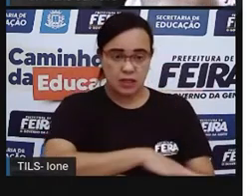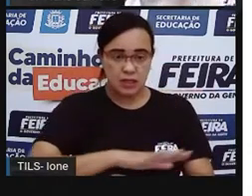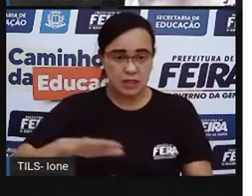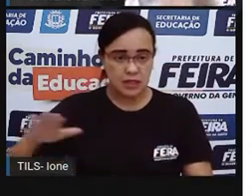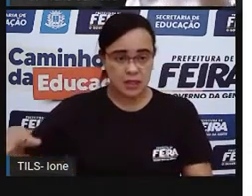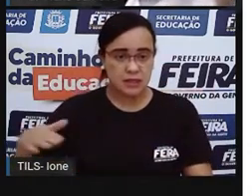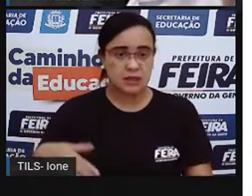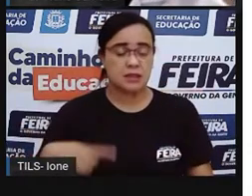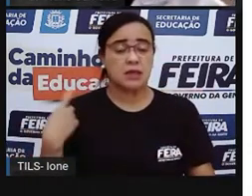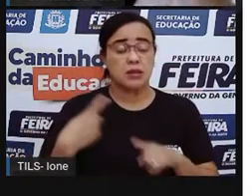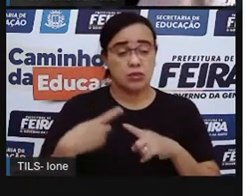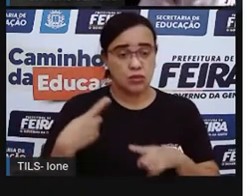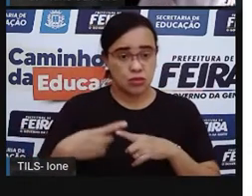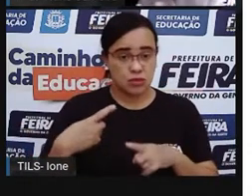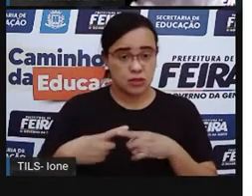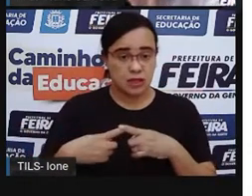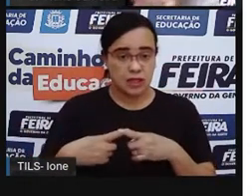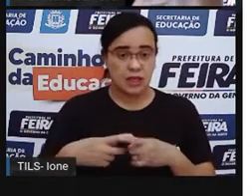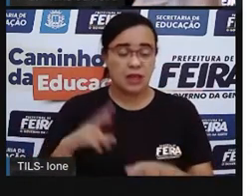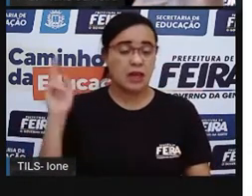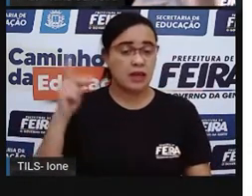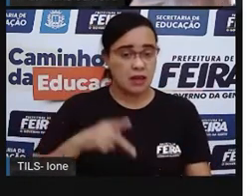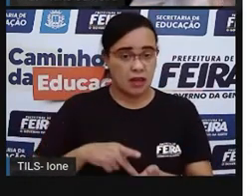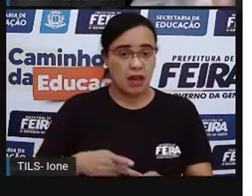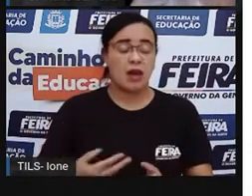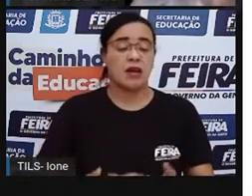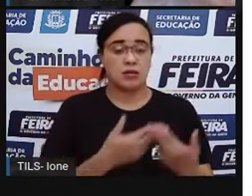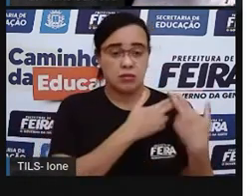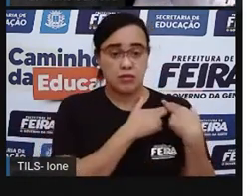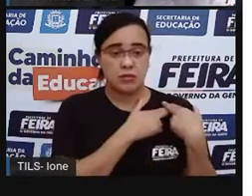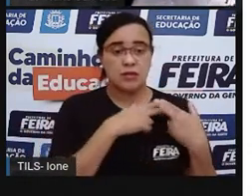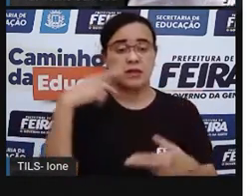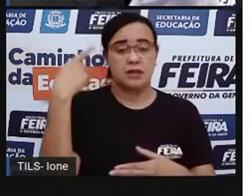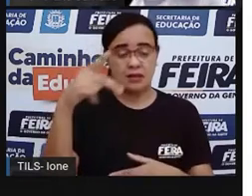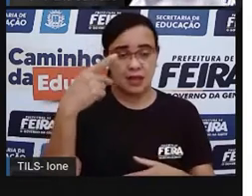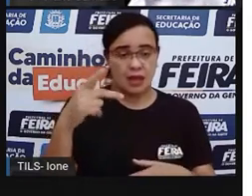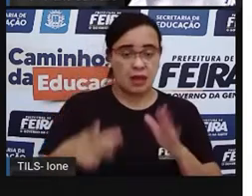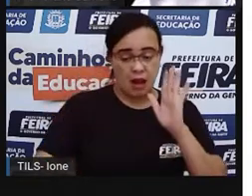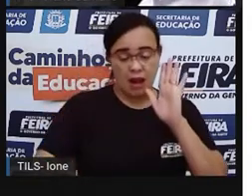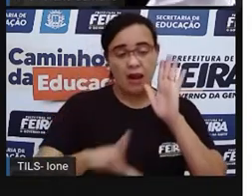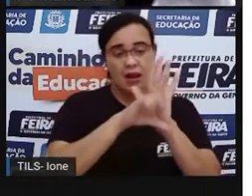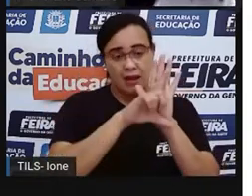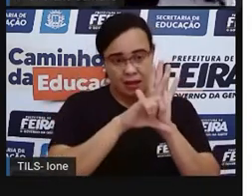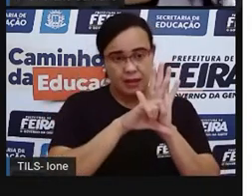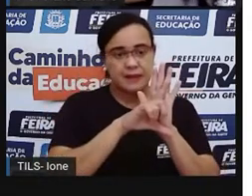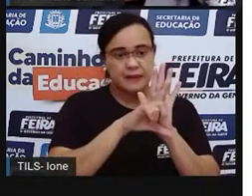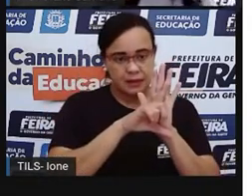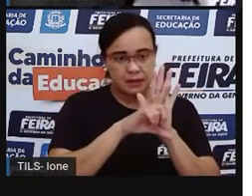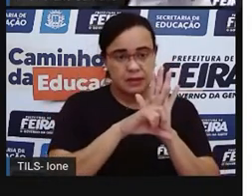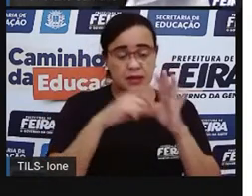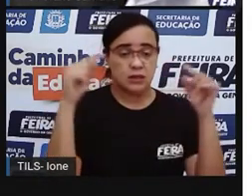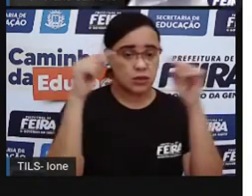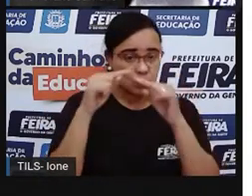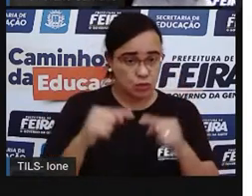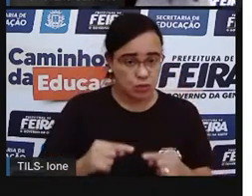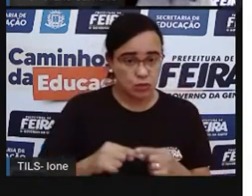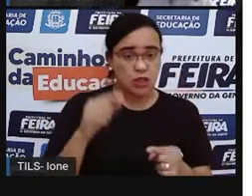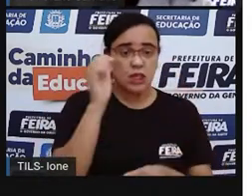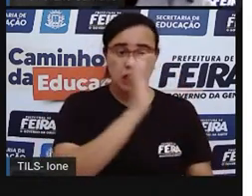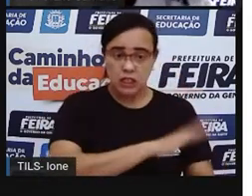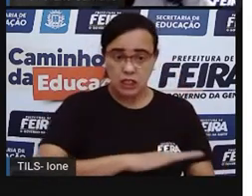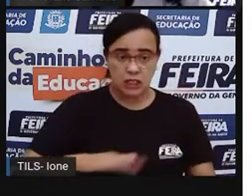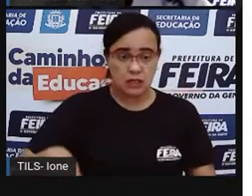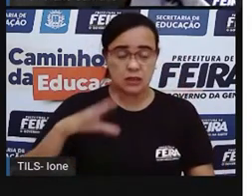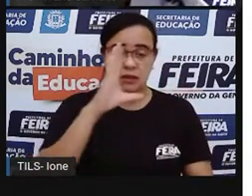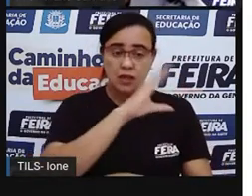vocês estão sabendo que é a lei, tá certo? Que é uma lei feita para você, criança, para vocês, criançadas, tá joia?